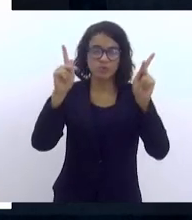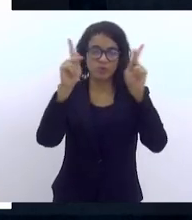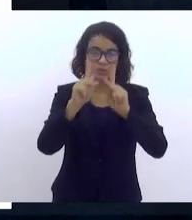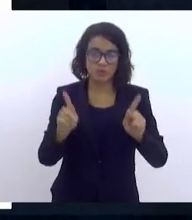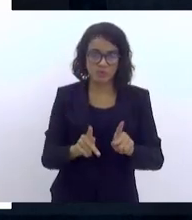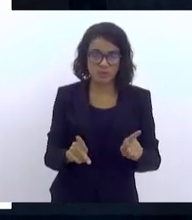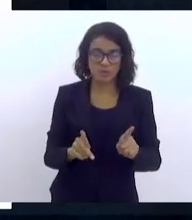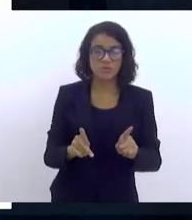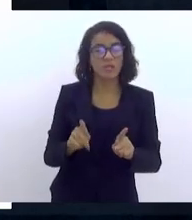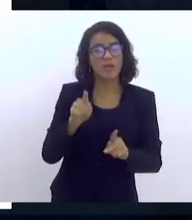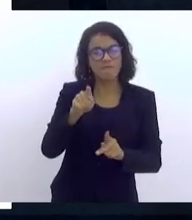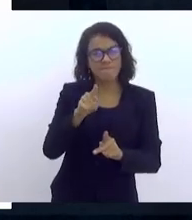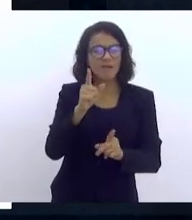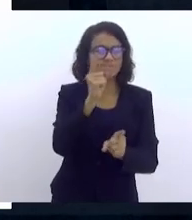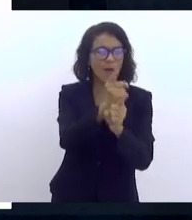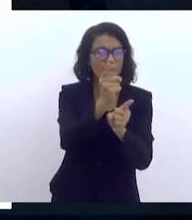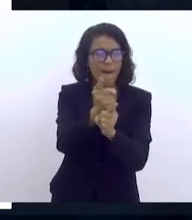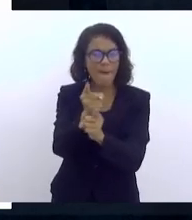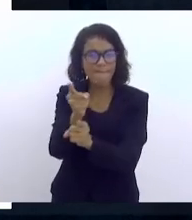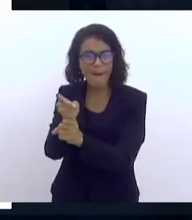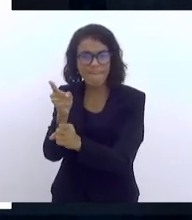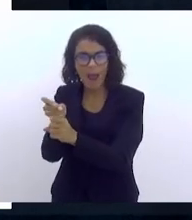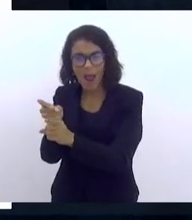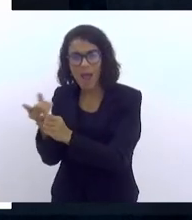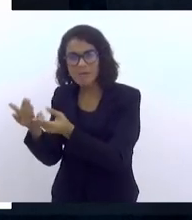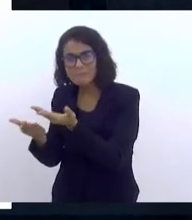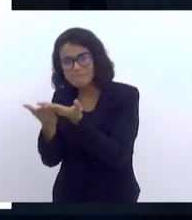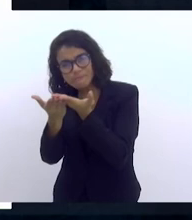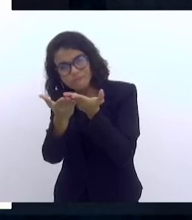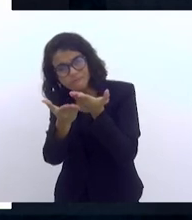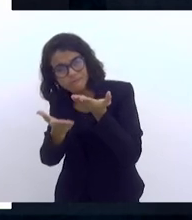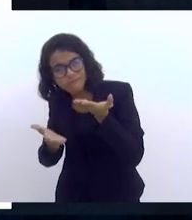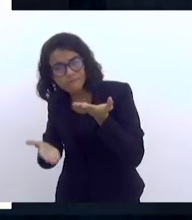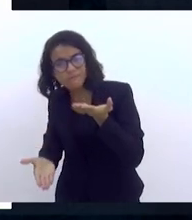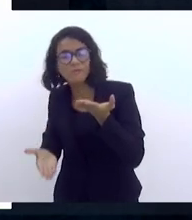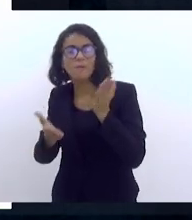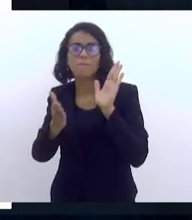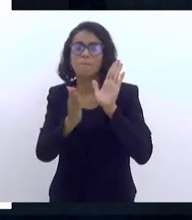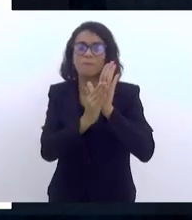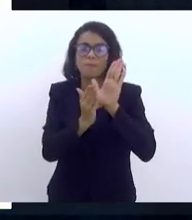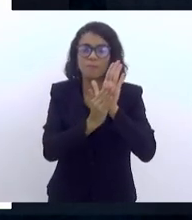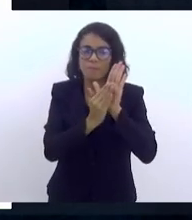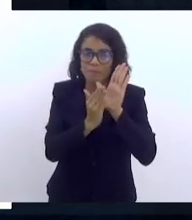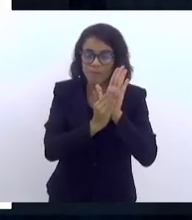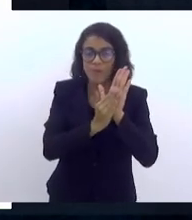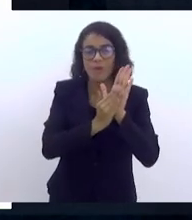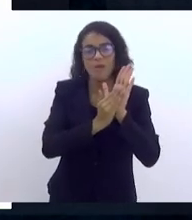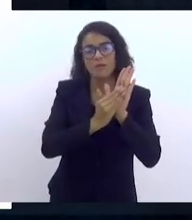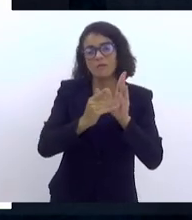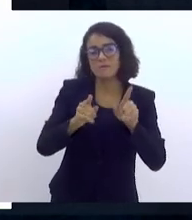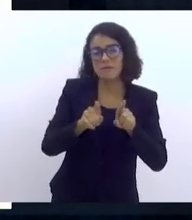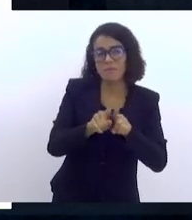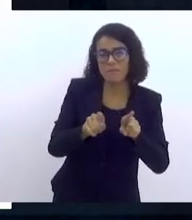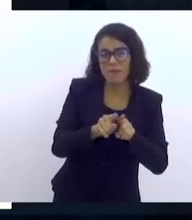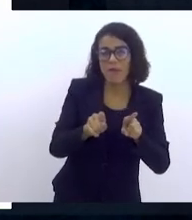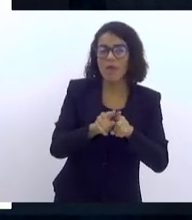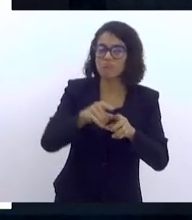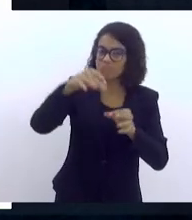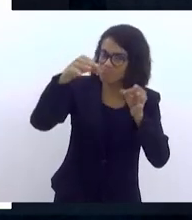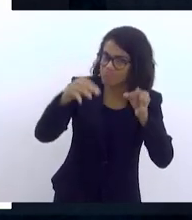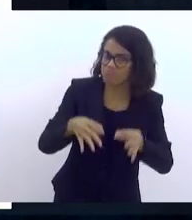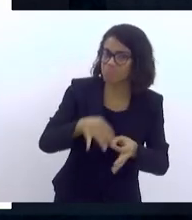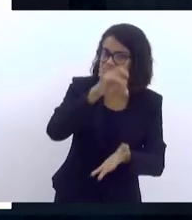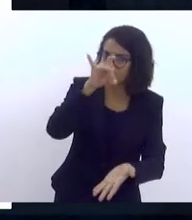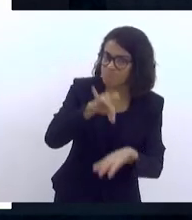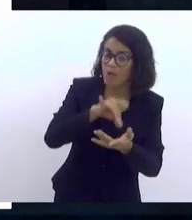diagnóstico desses ataques e encaminha uma série de propostas absolutamente concretas